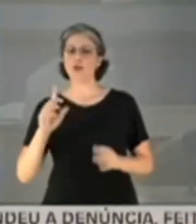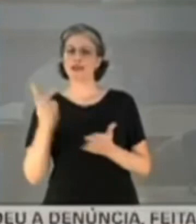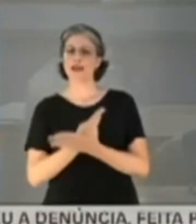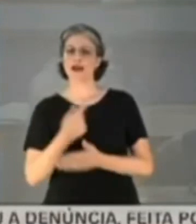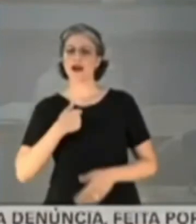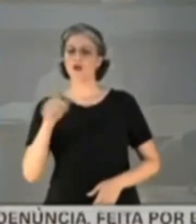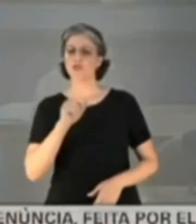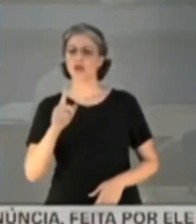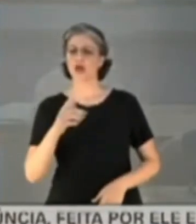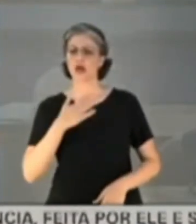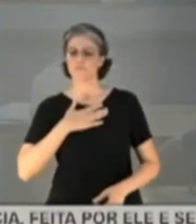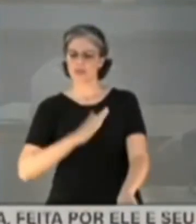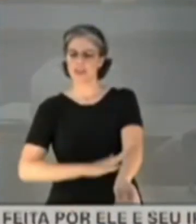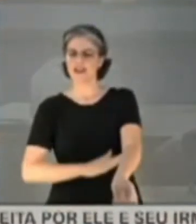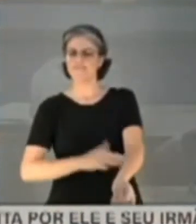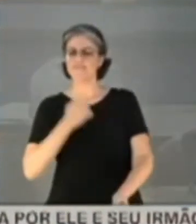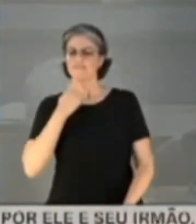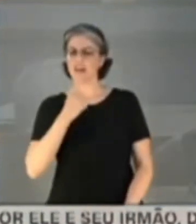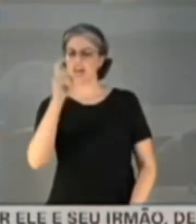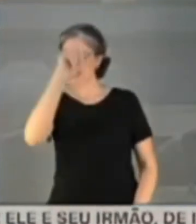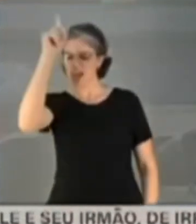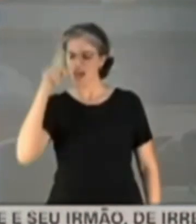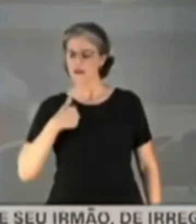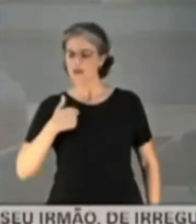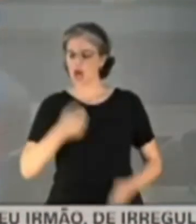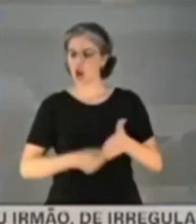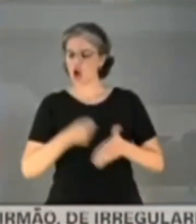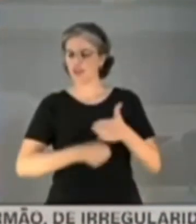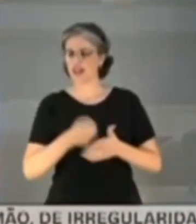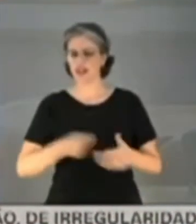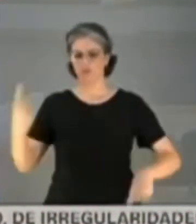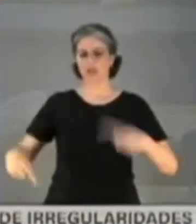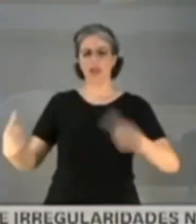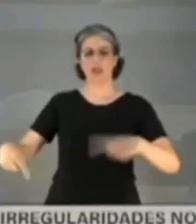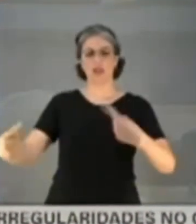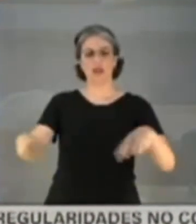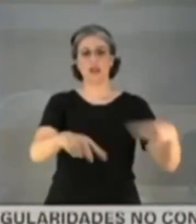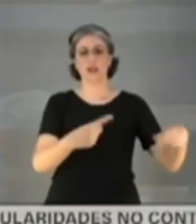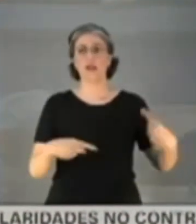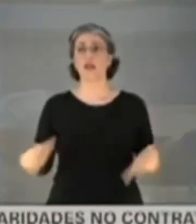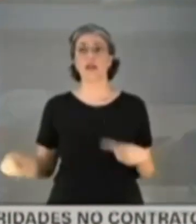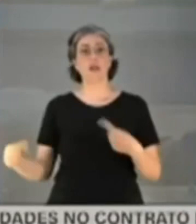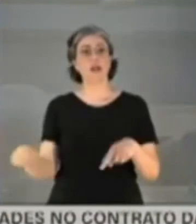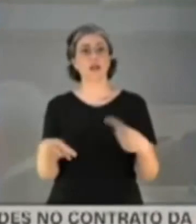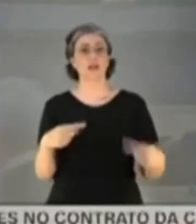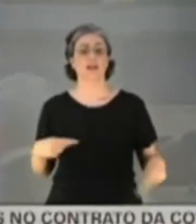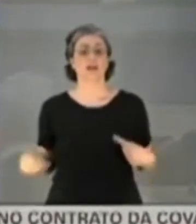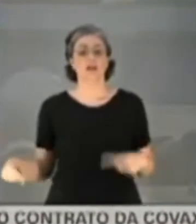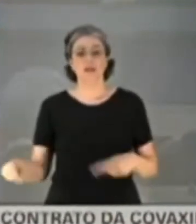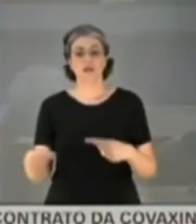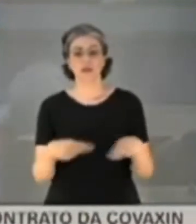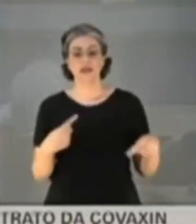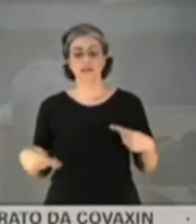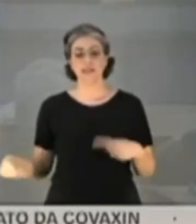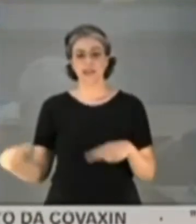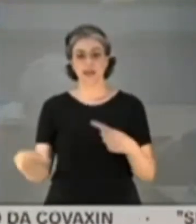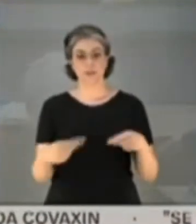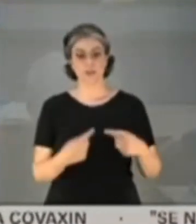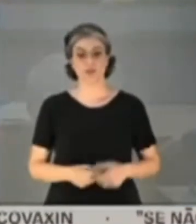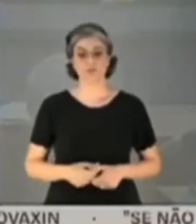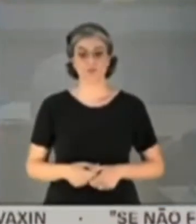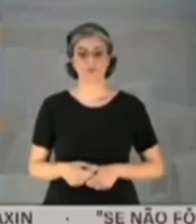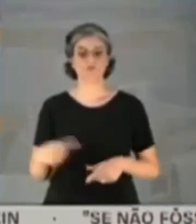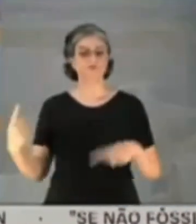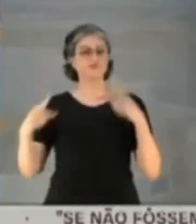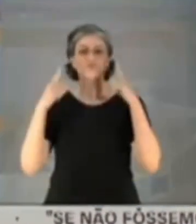essa está na minha ver, na minha bandeira. vou continuar a corrupção. Senhor presidente, senhor presidente. O você está tentando fazer? Presidente.